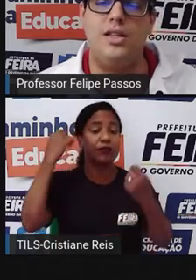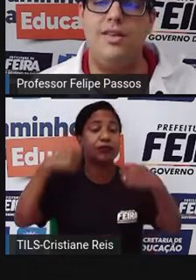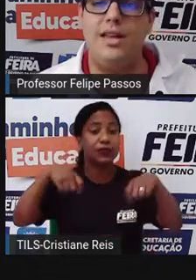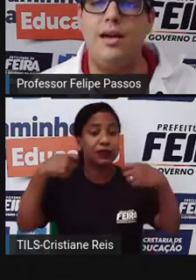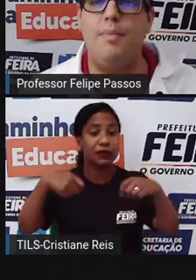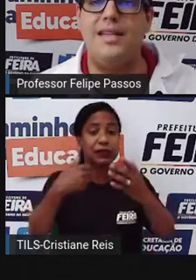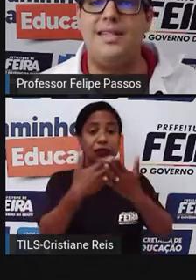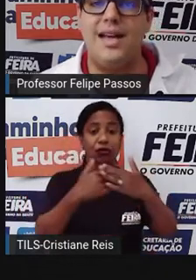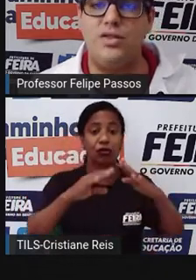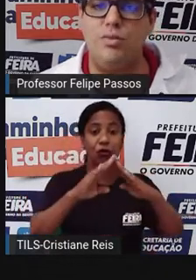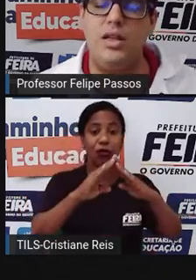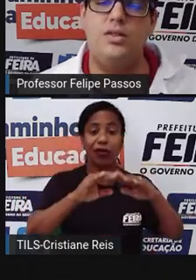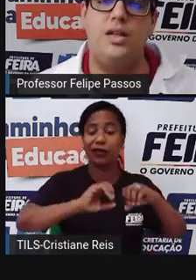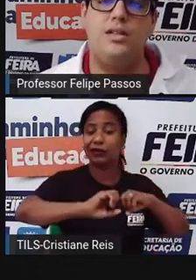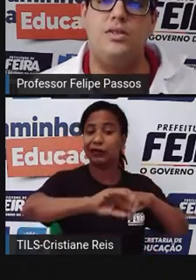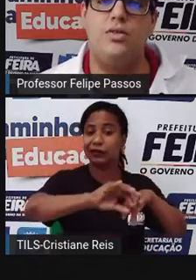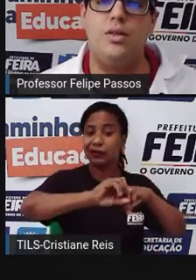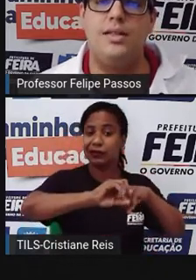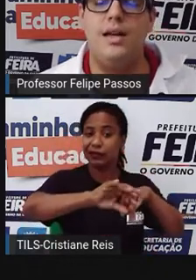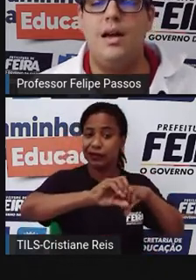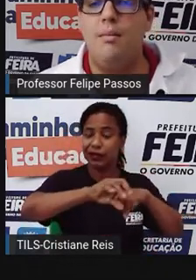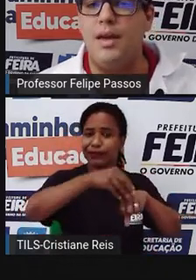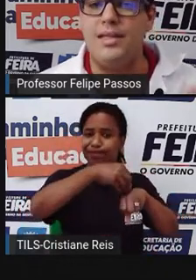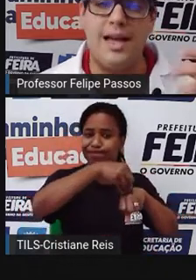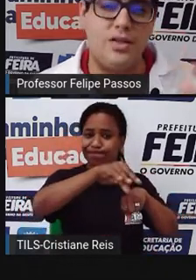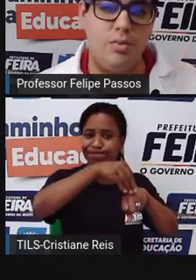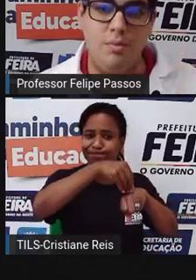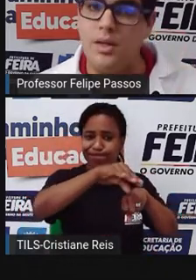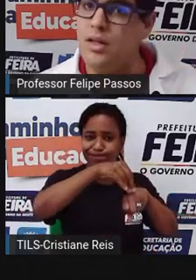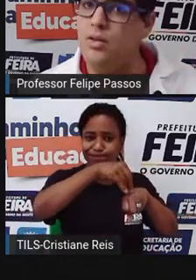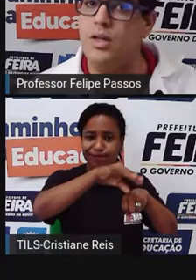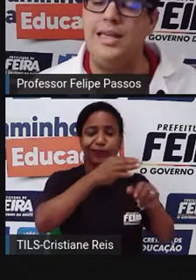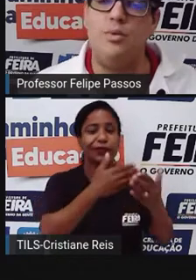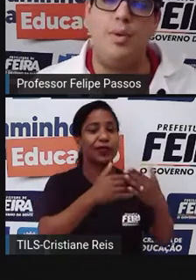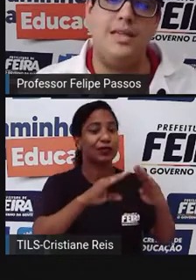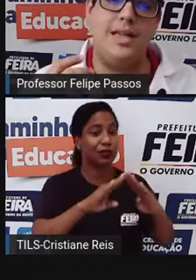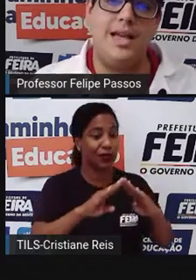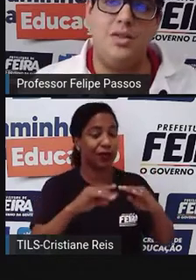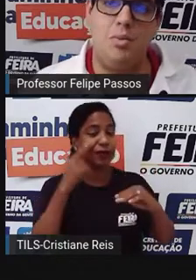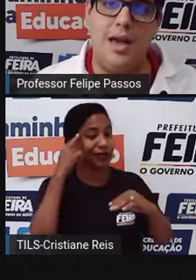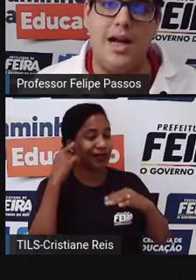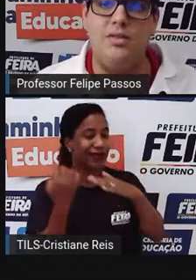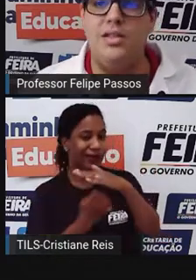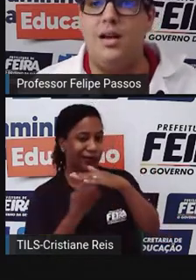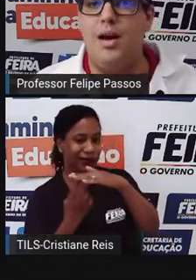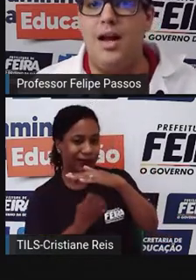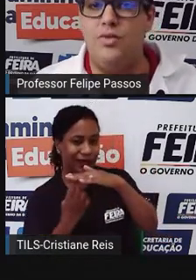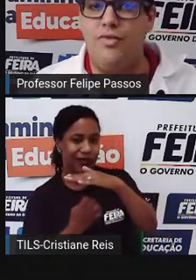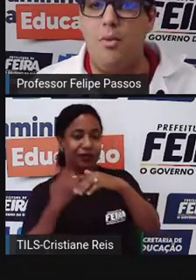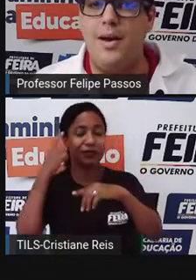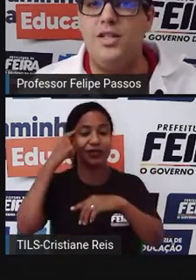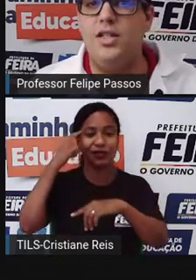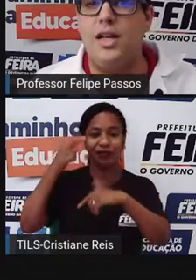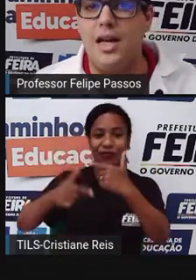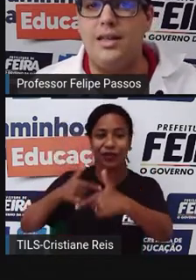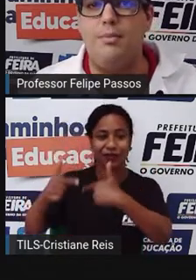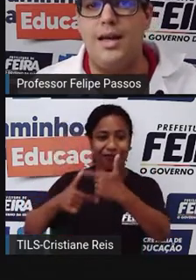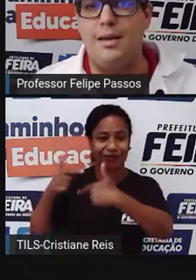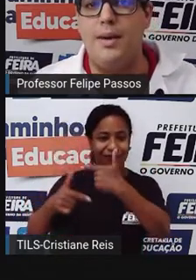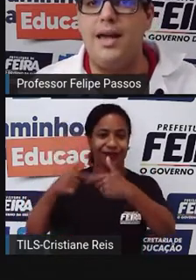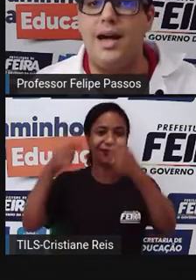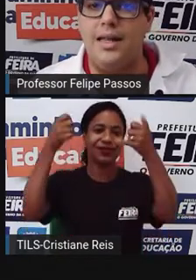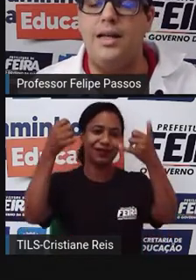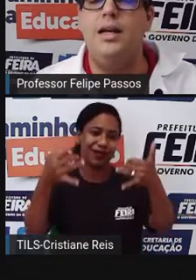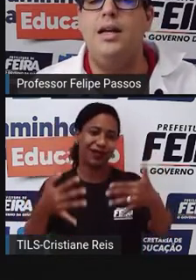A gente deveria pensar sobre isso nas escolas, pensar sobre empreendedorismo, pensar sobre o mercado de trabalho de uma forma mais direta,